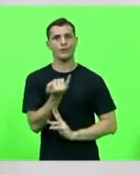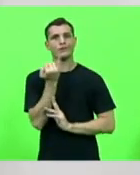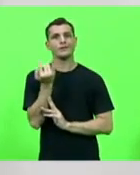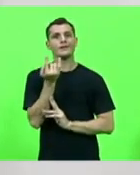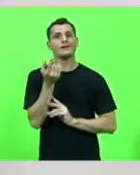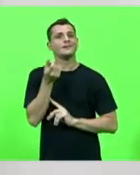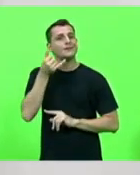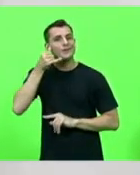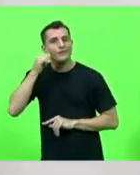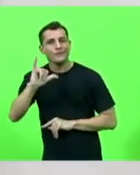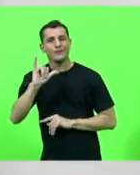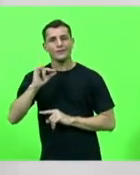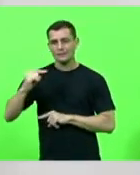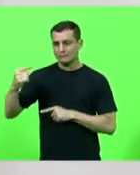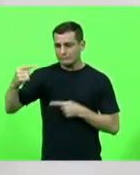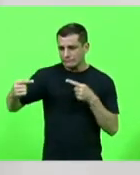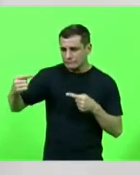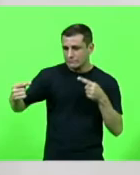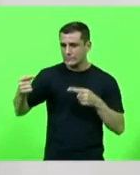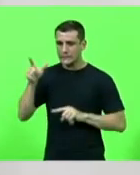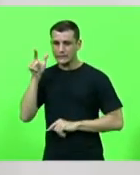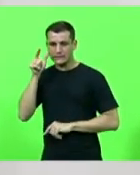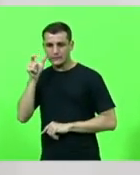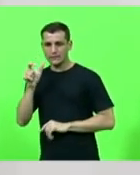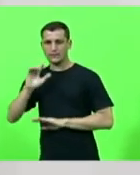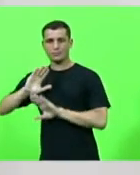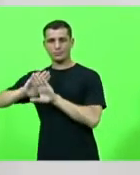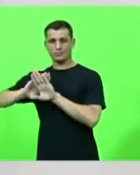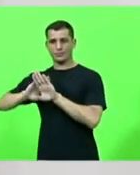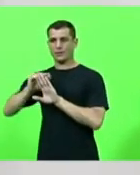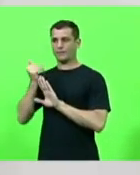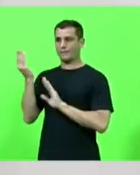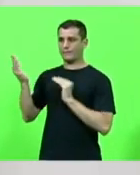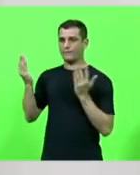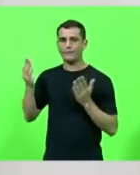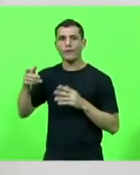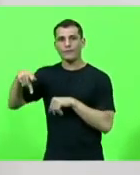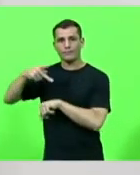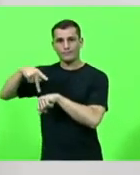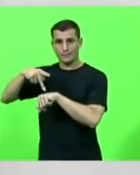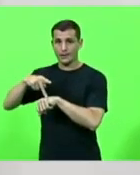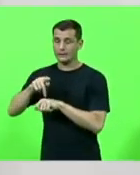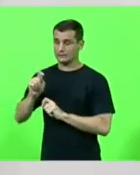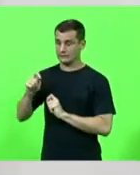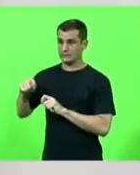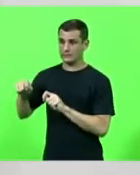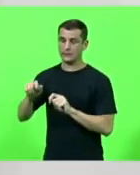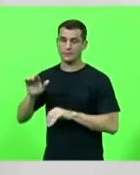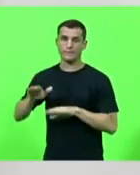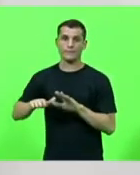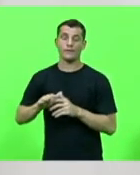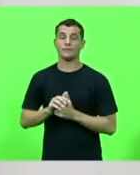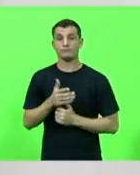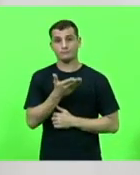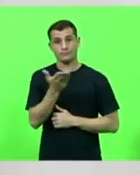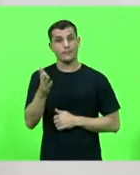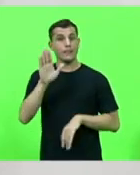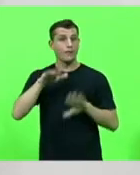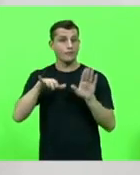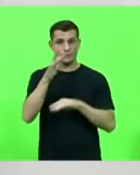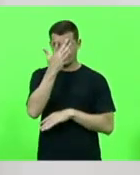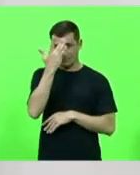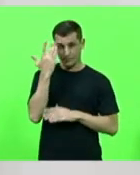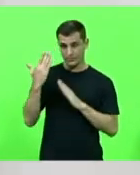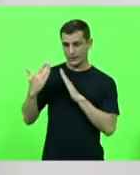do Brasil o que sempre é uma possibilidade as pessoas em casa acho que não tem noção do que